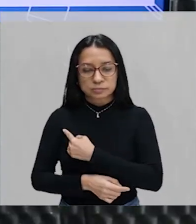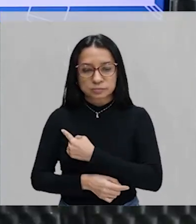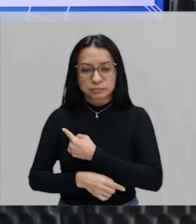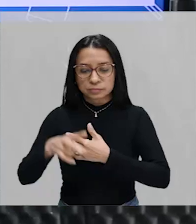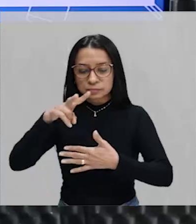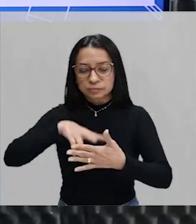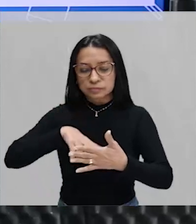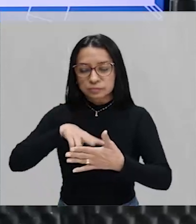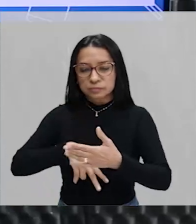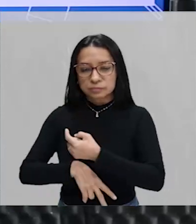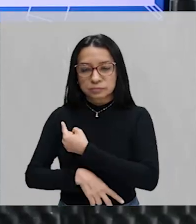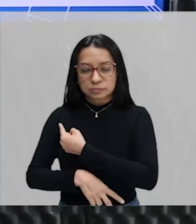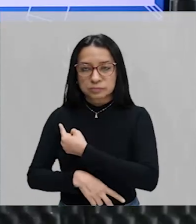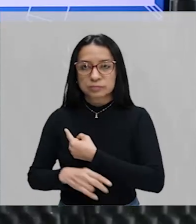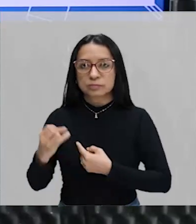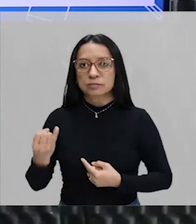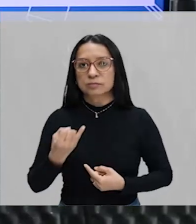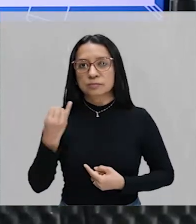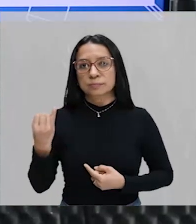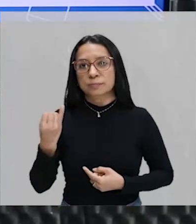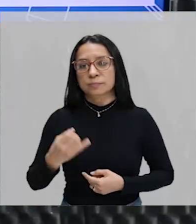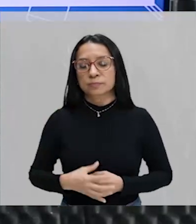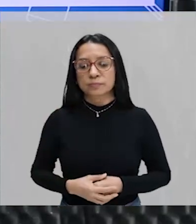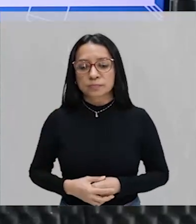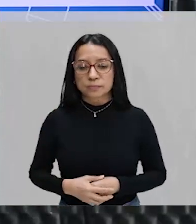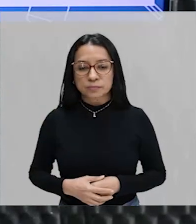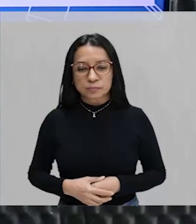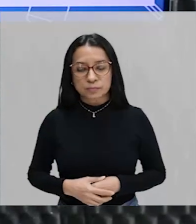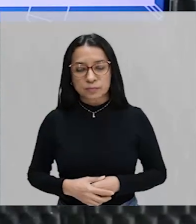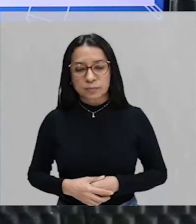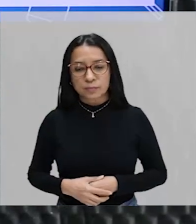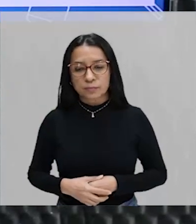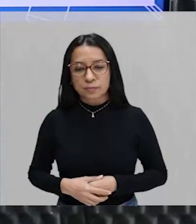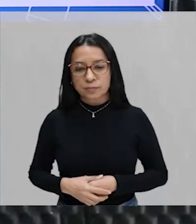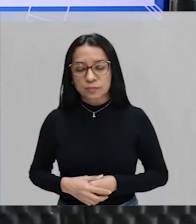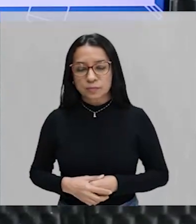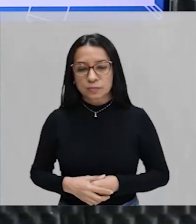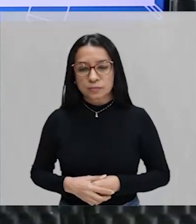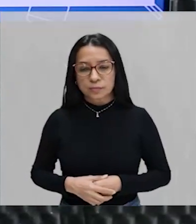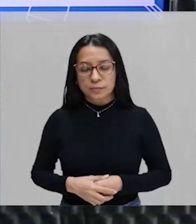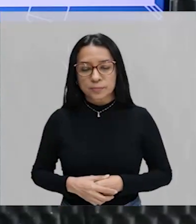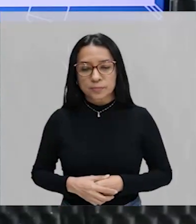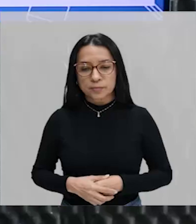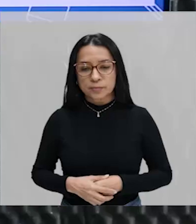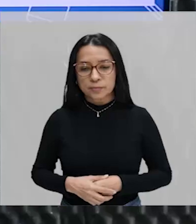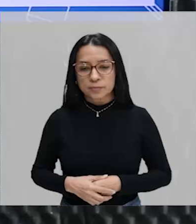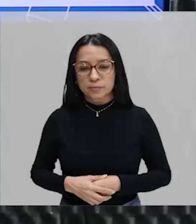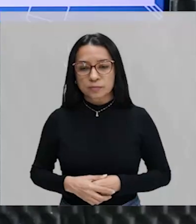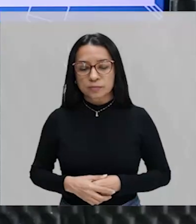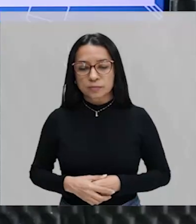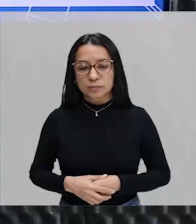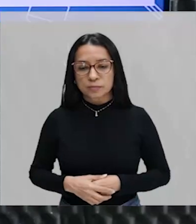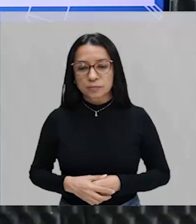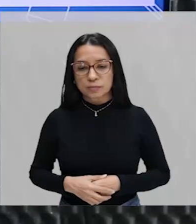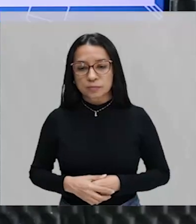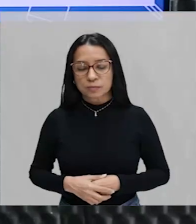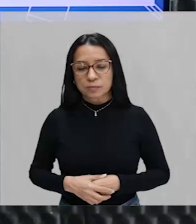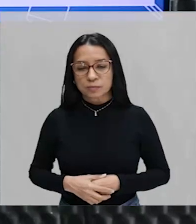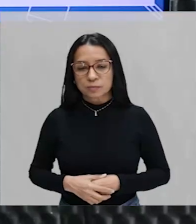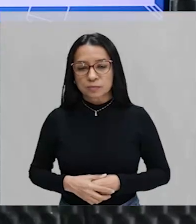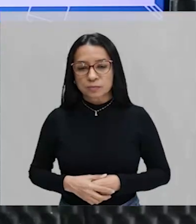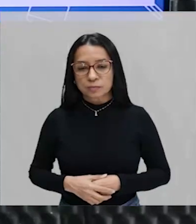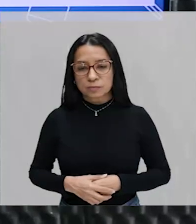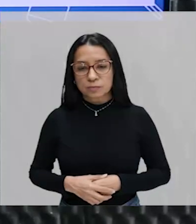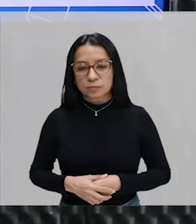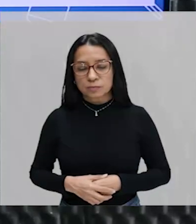acompanhe a leitura, é importante, tá? São dados os conjuntos, conjunto A formado pelos elementos A, B e C, tá? Só